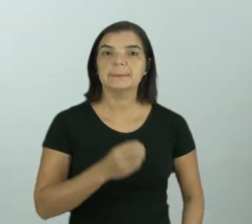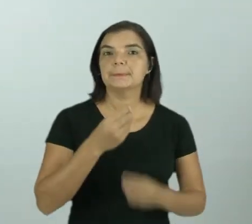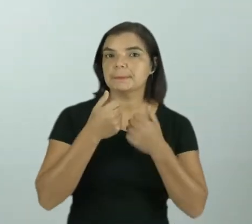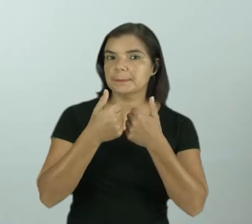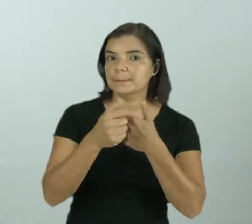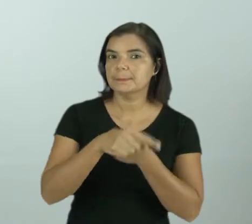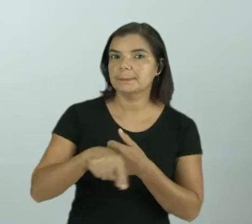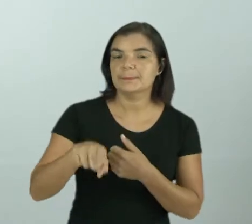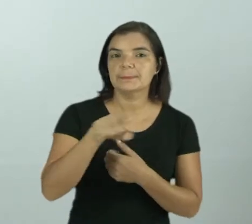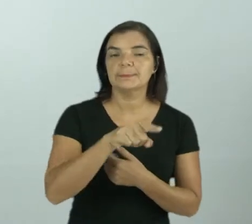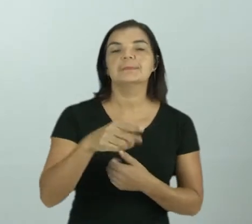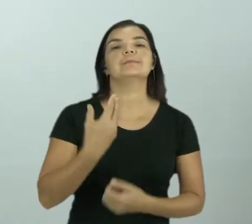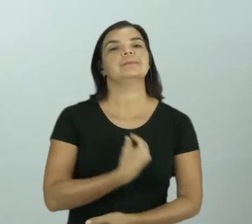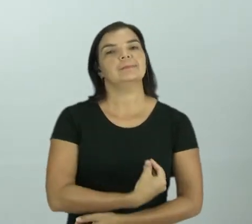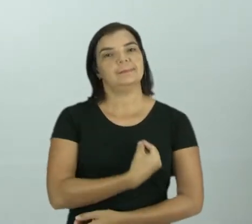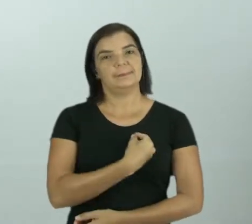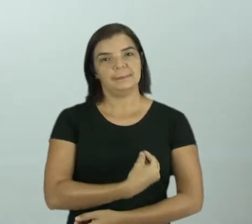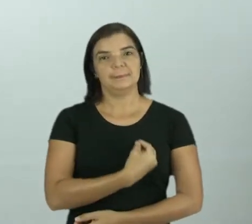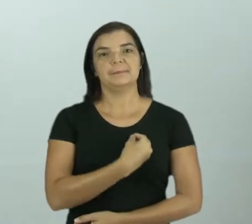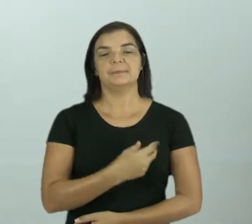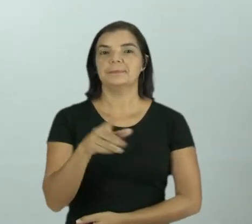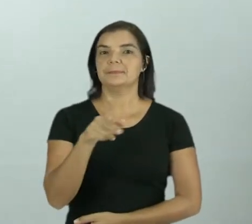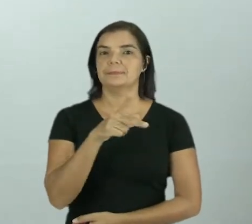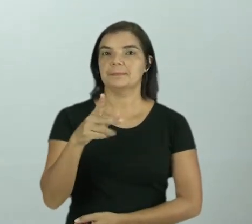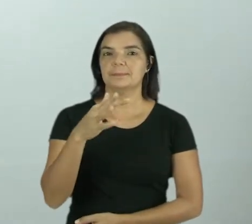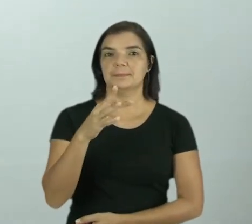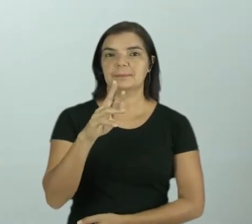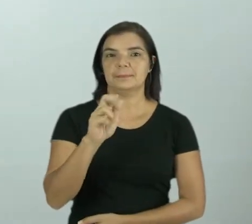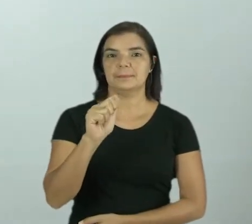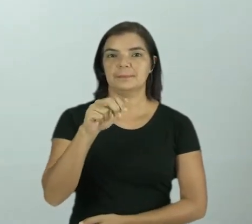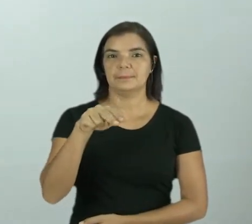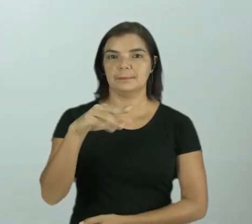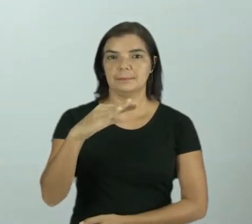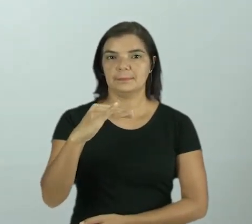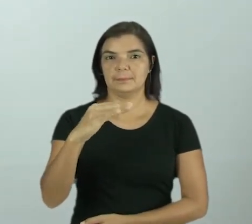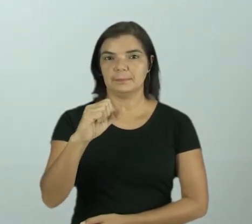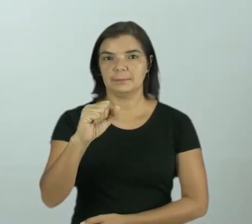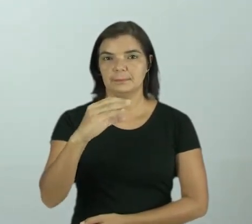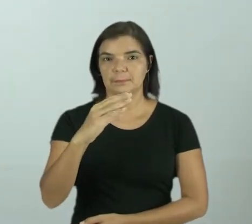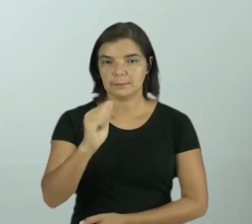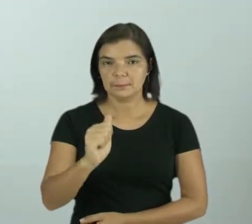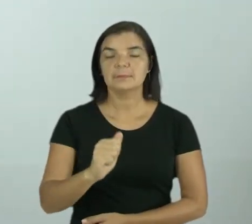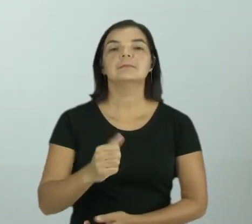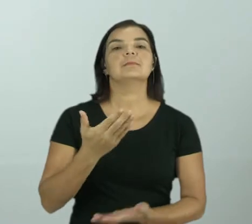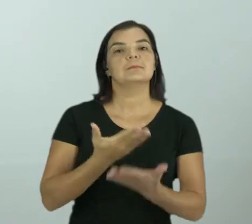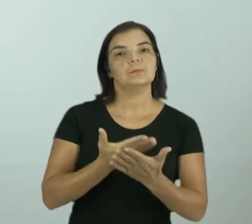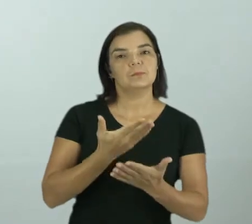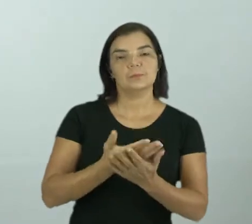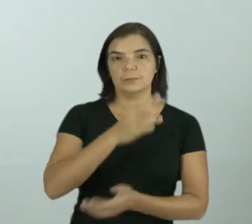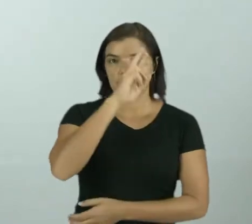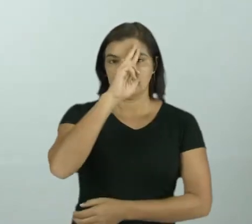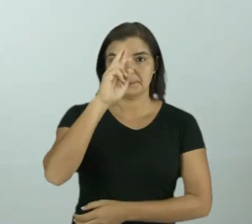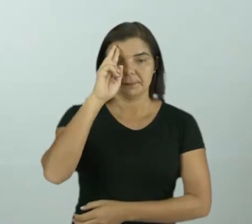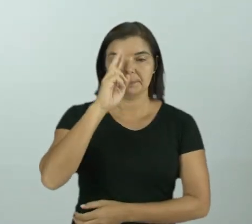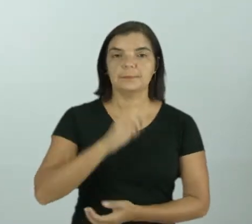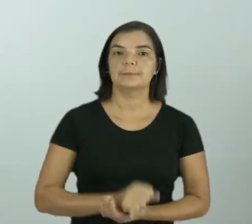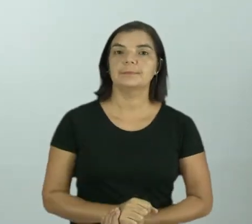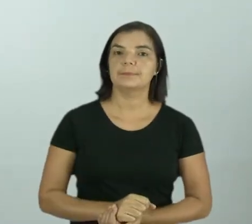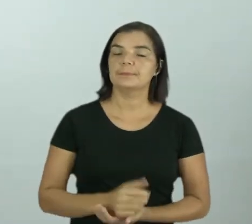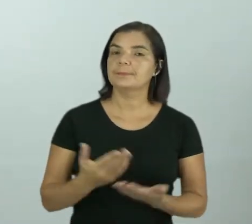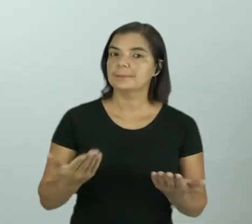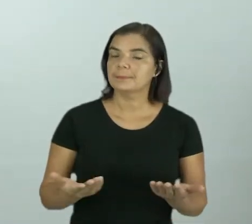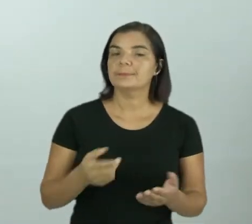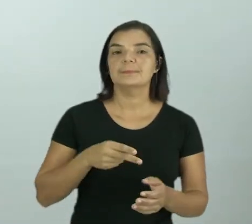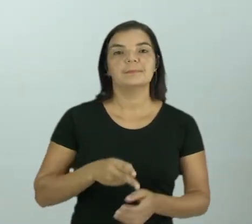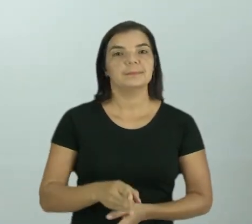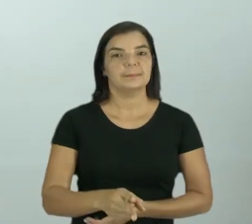tudo bem com vocês? Estou de volta, sou a professora Francisca Gadelha para mais uma aula de história. Vamos lá